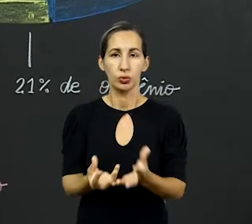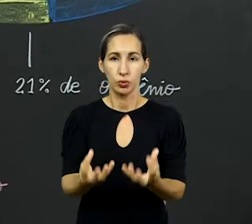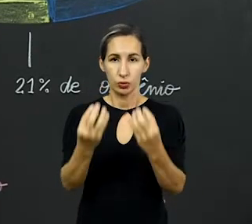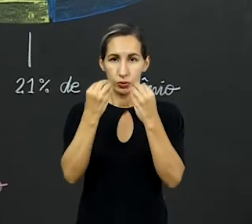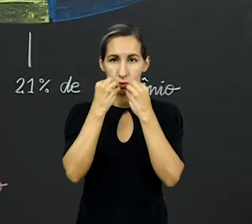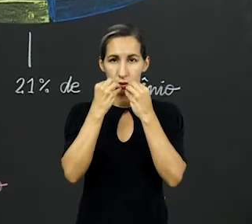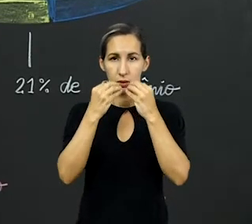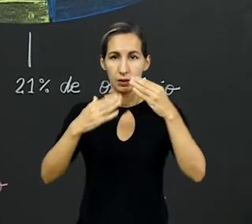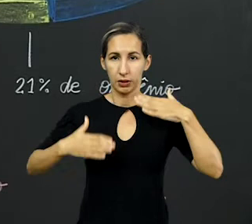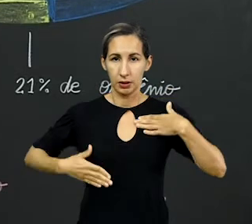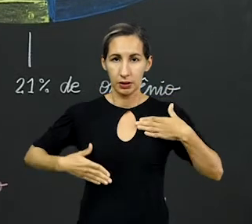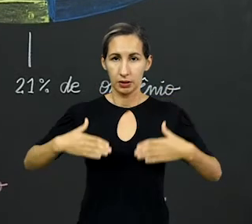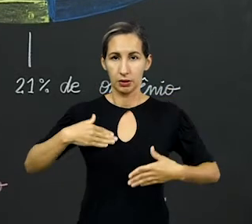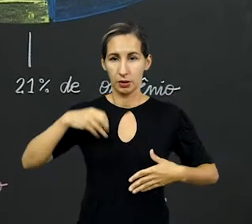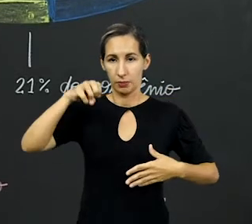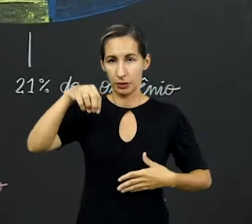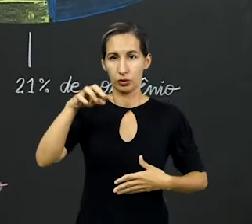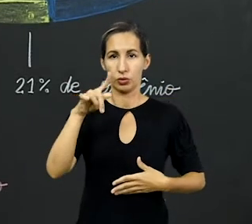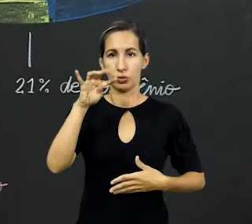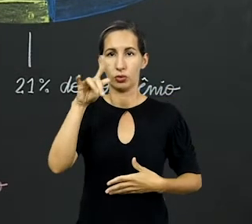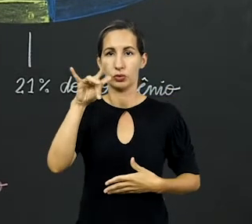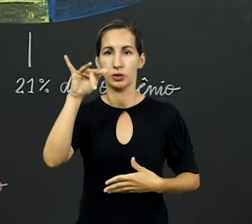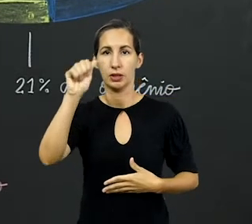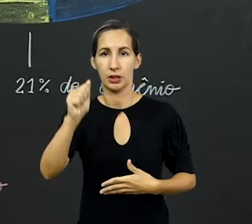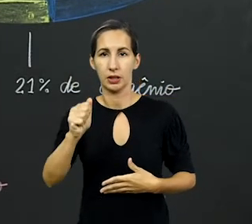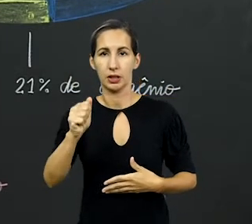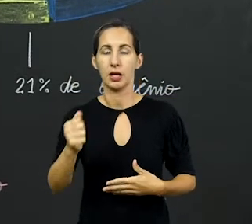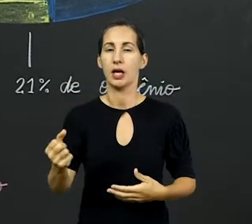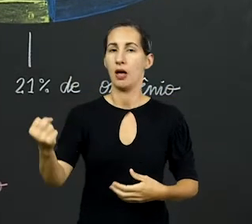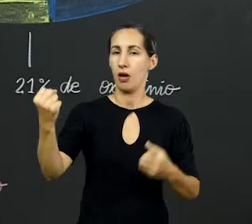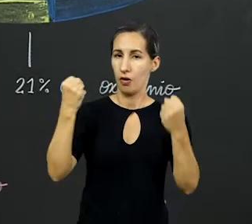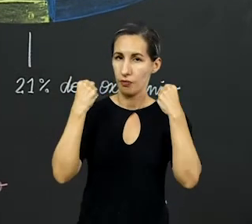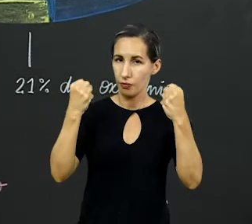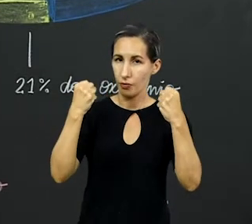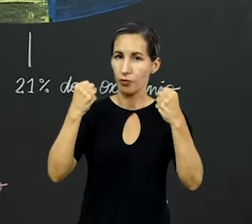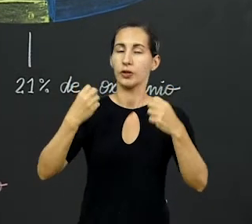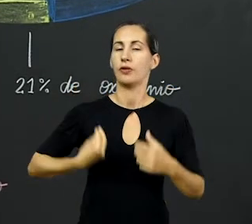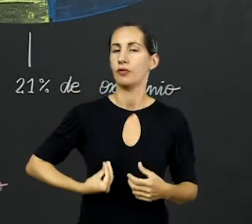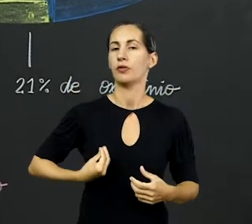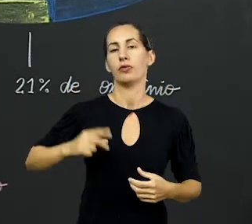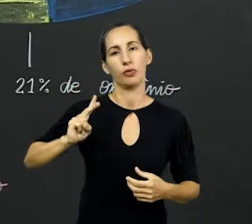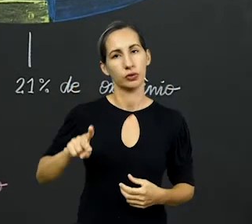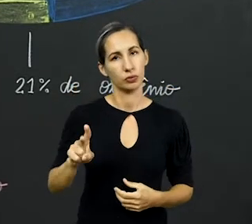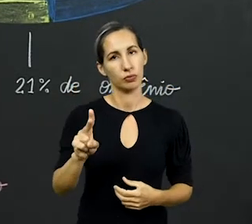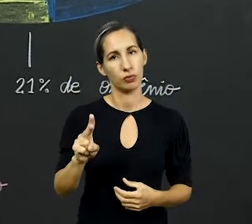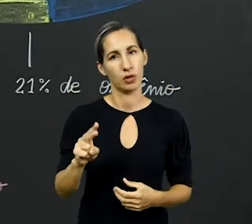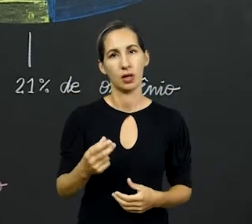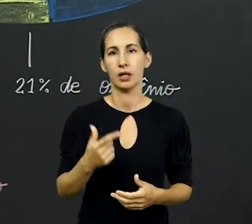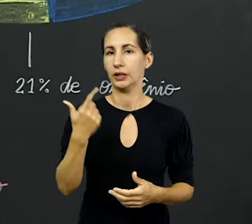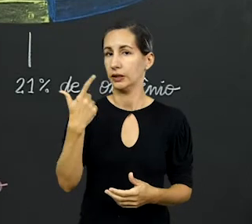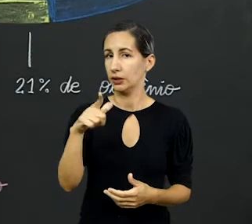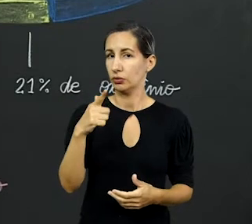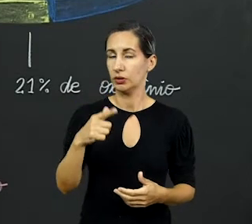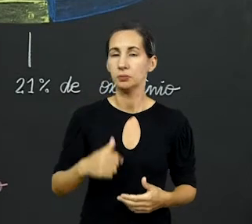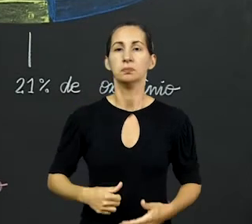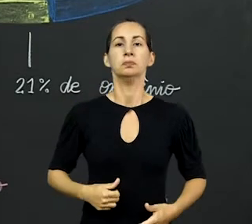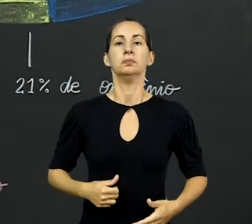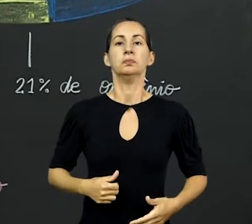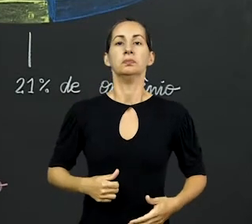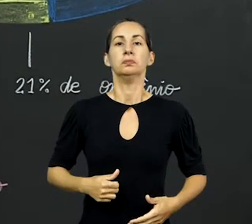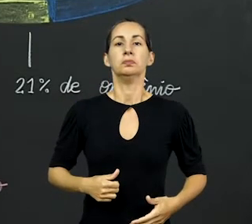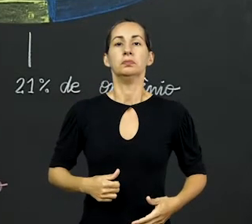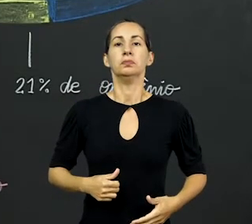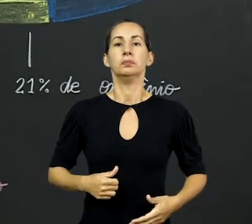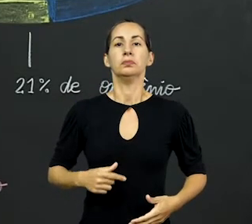numa organela chamada mitocôndria, produzir energia para você se manter vivo e ativo. Não tenho respiração, não